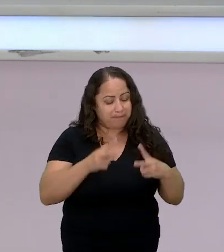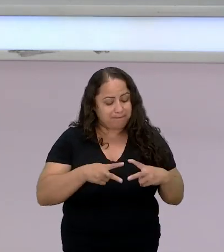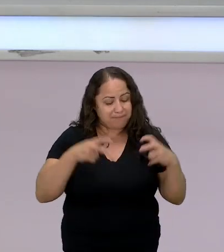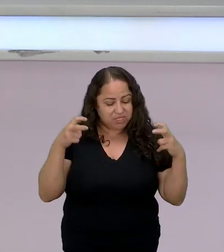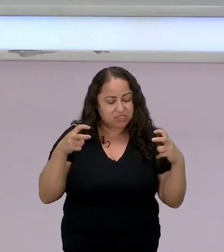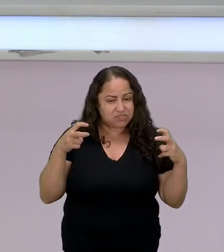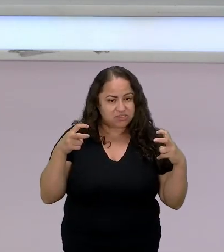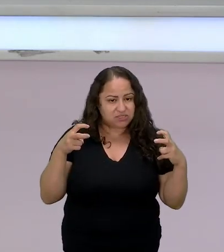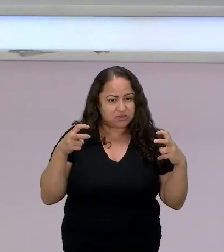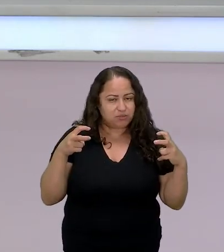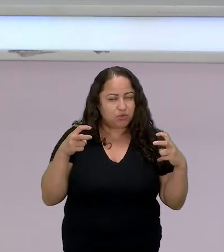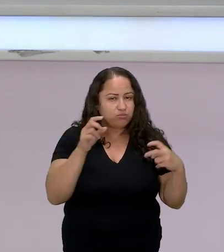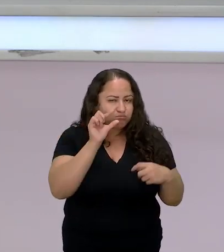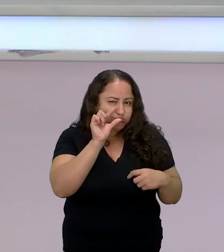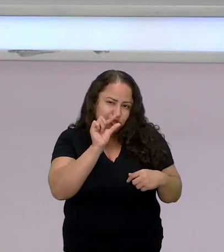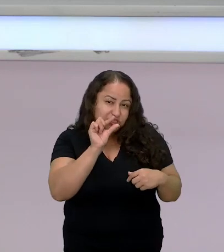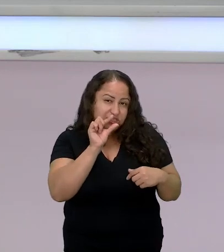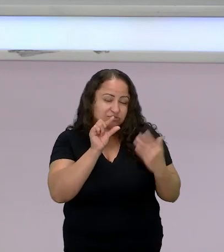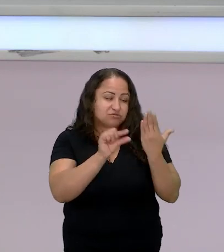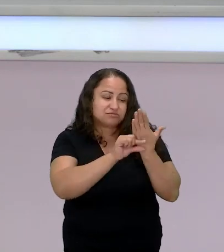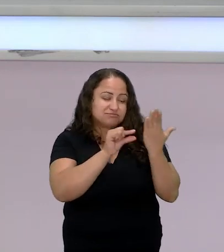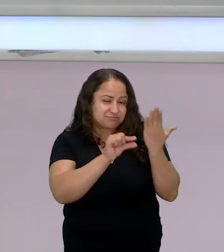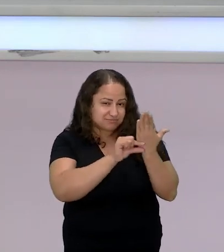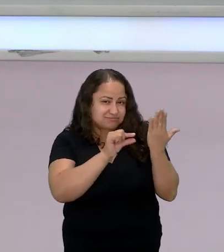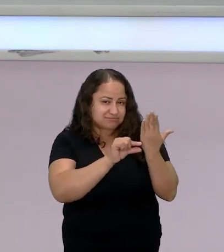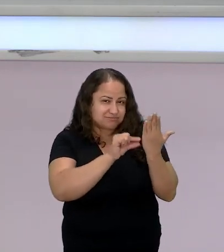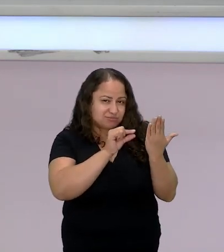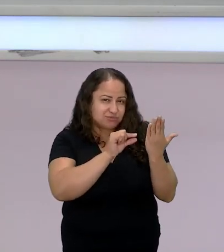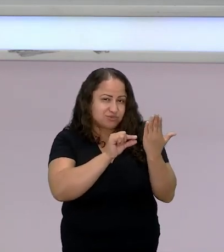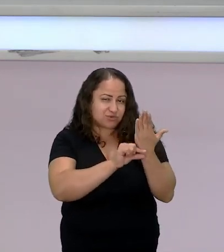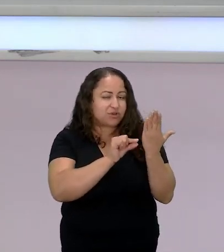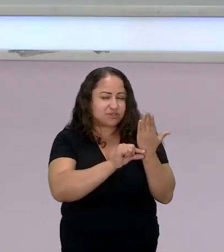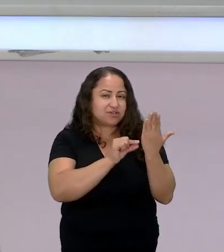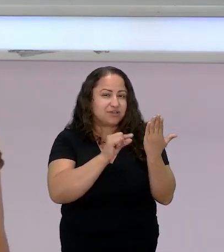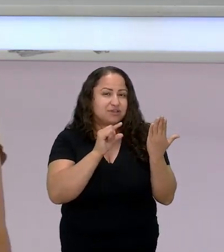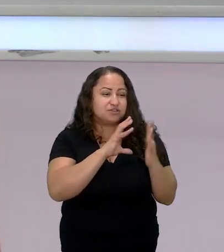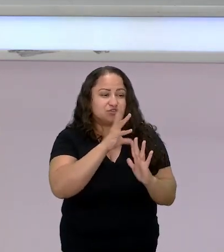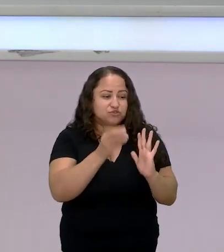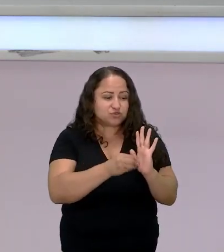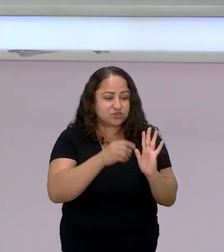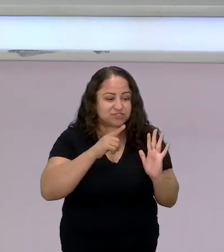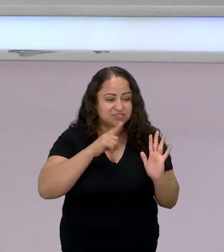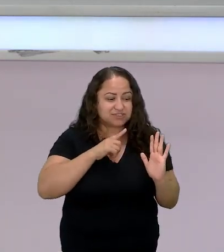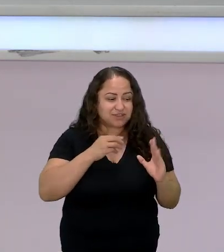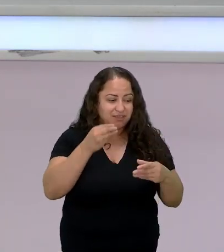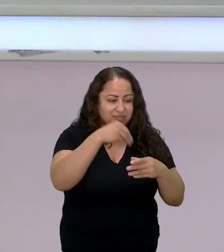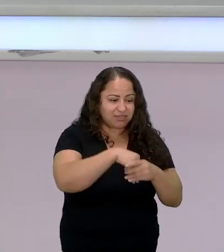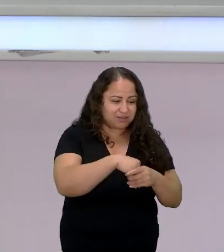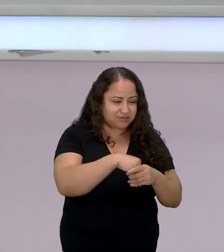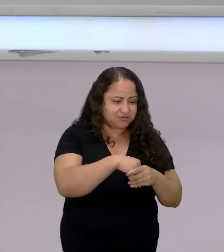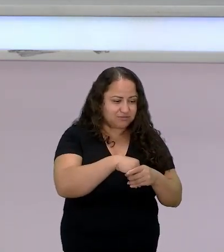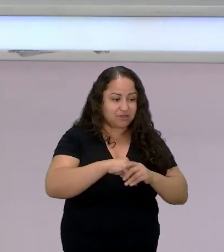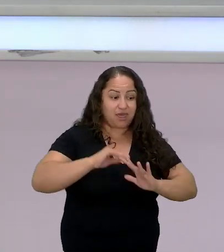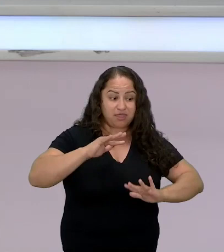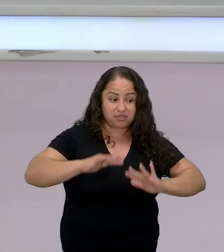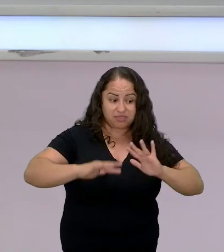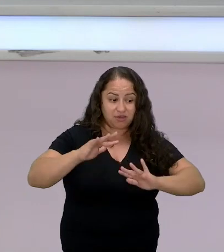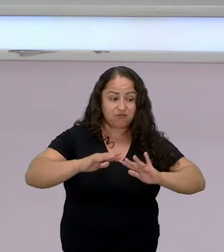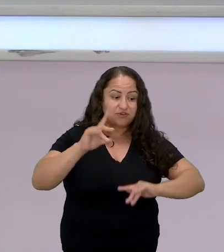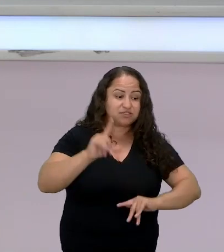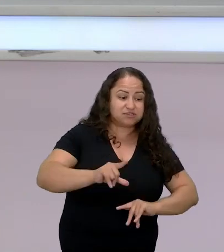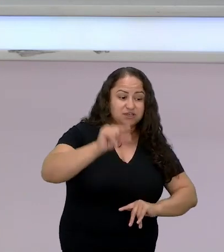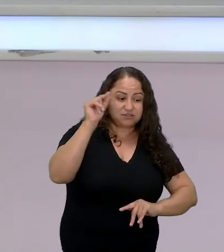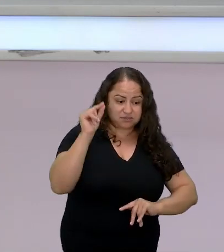pouquinho da escritora de todas as escritoras na obra e talvez essa escolha